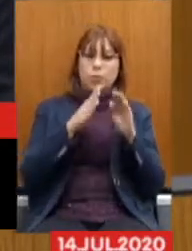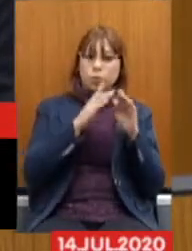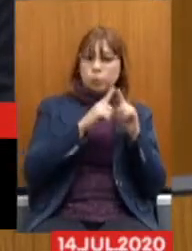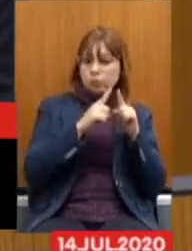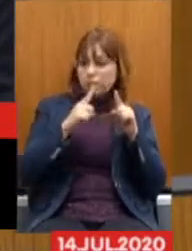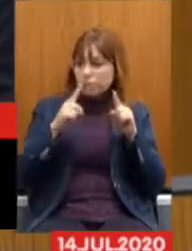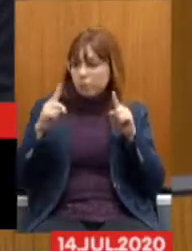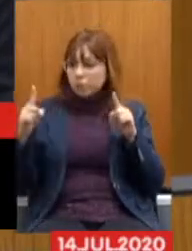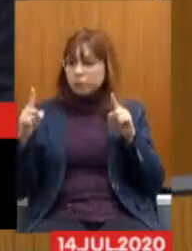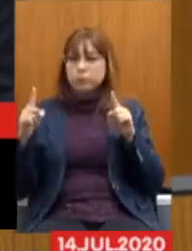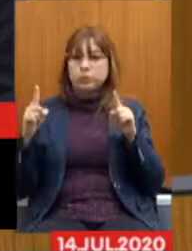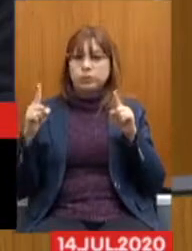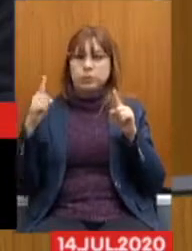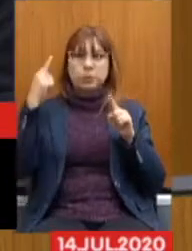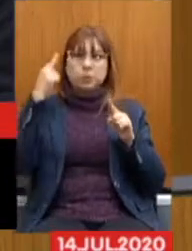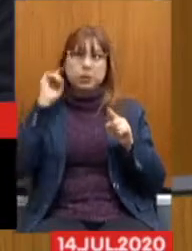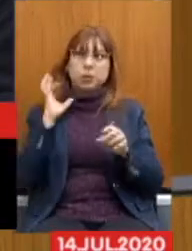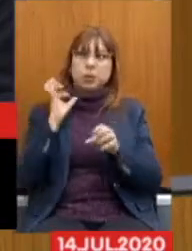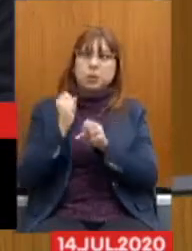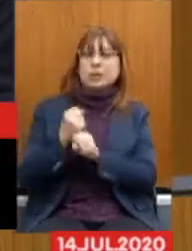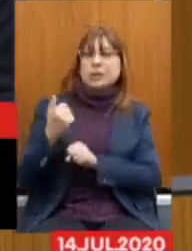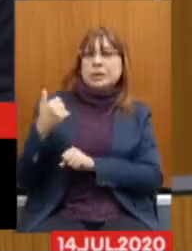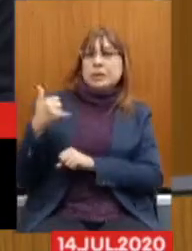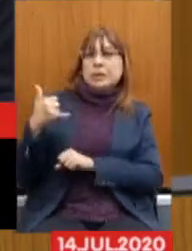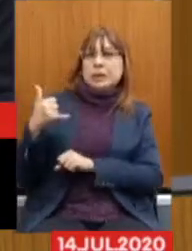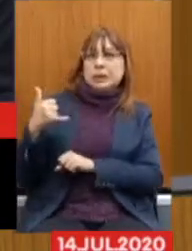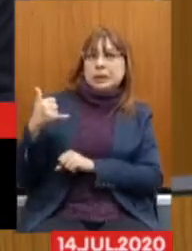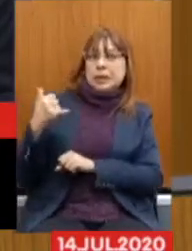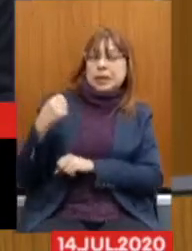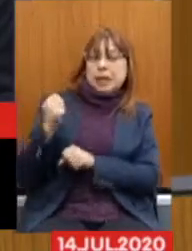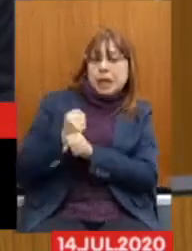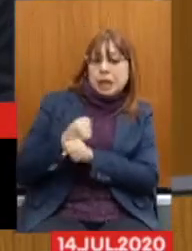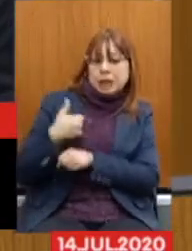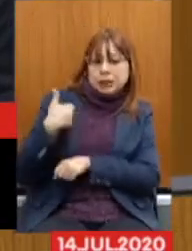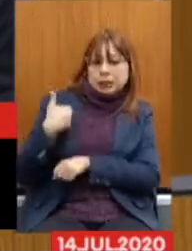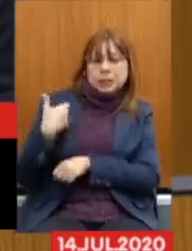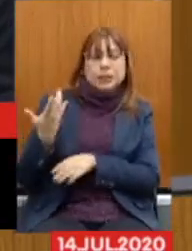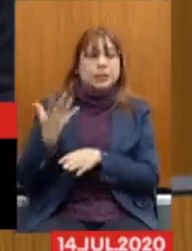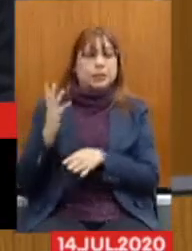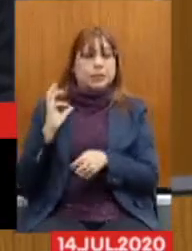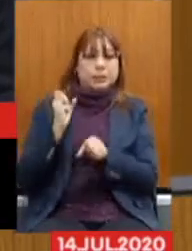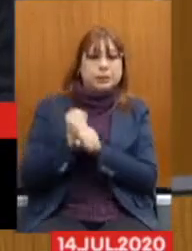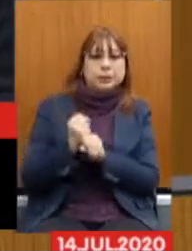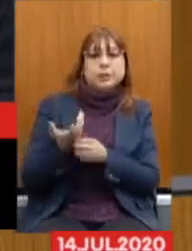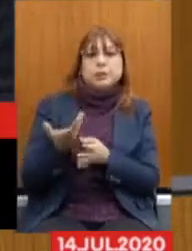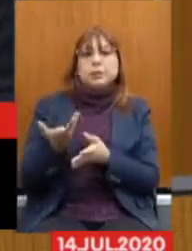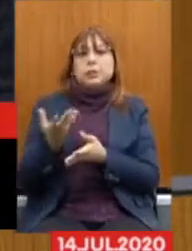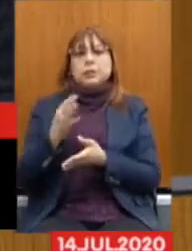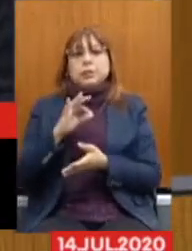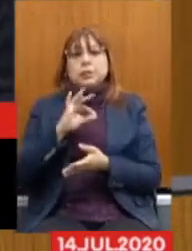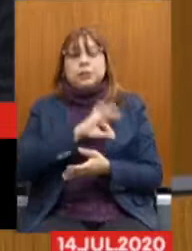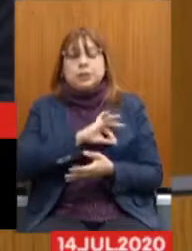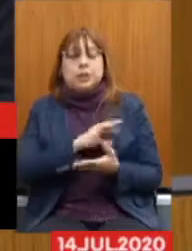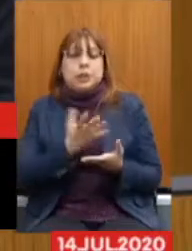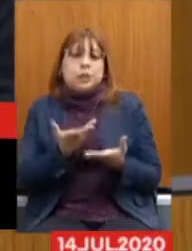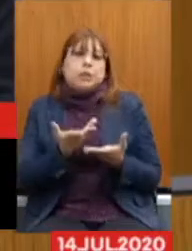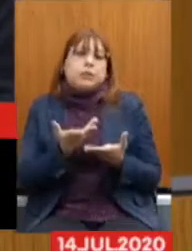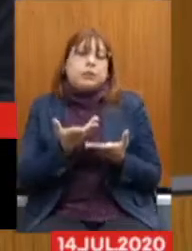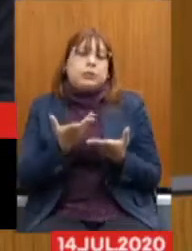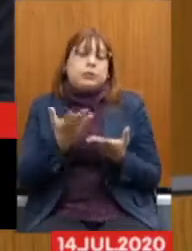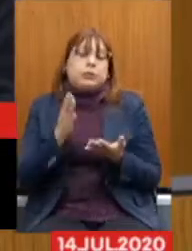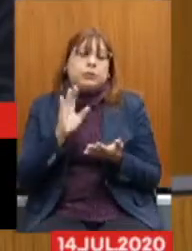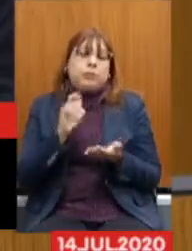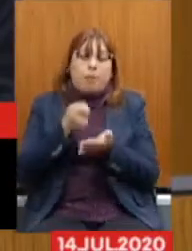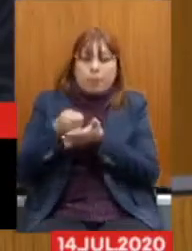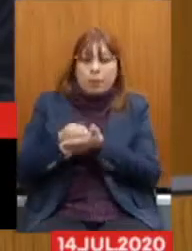e a idade, estão muito obscuras no projeto que foi encaminhado pelo governador